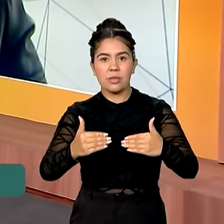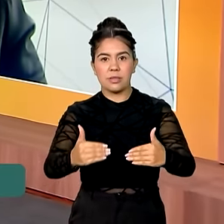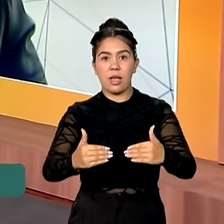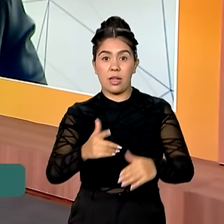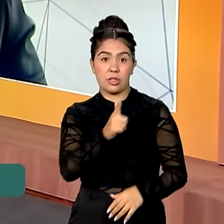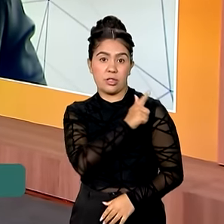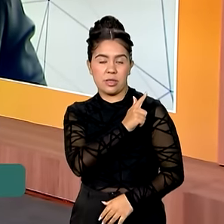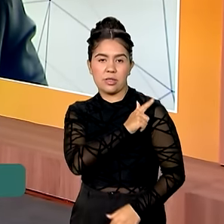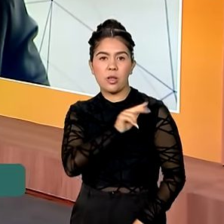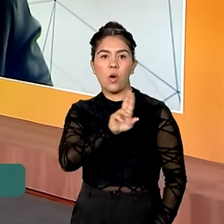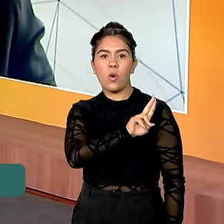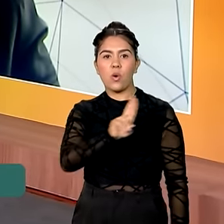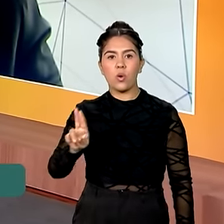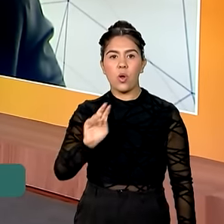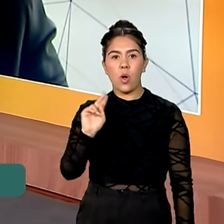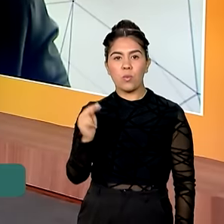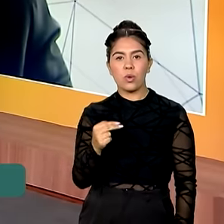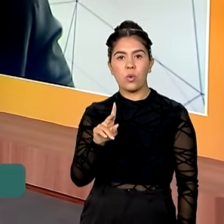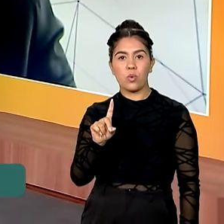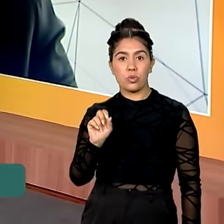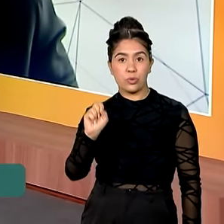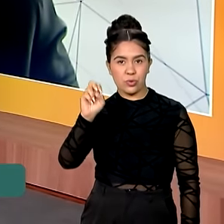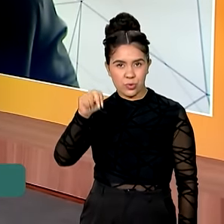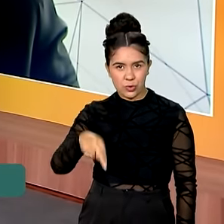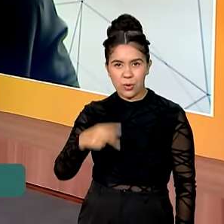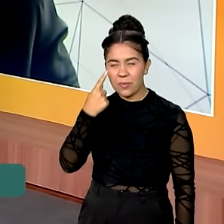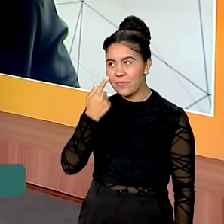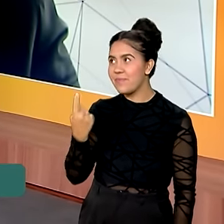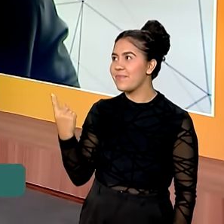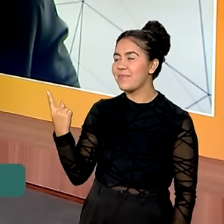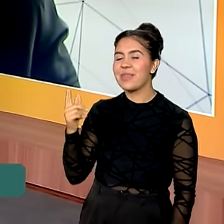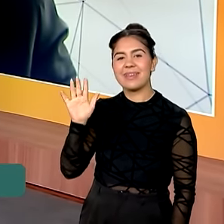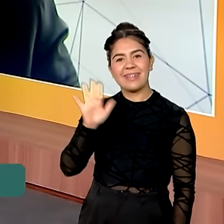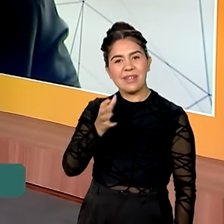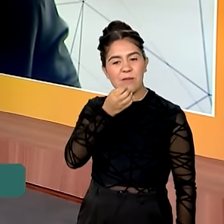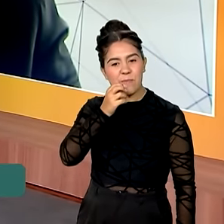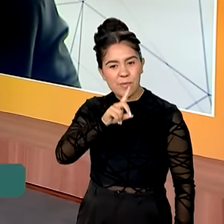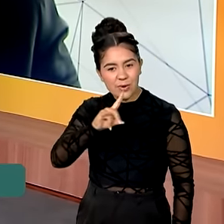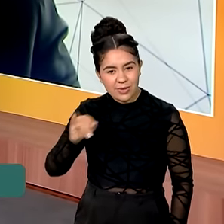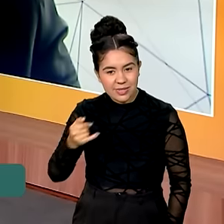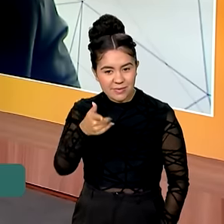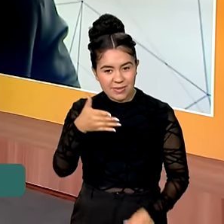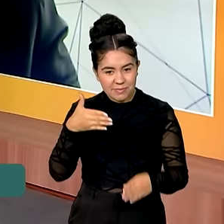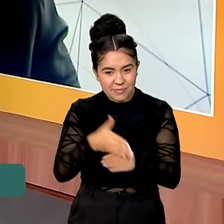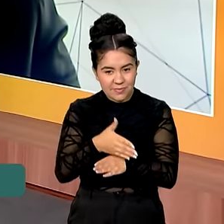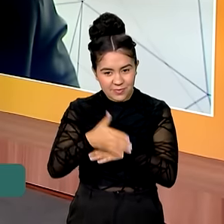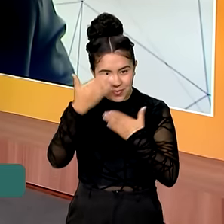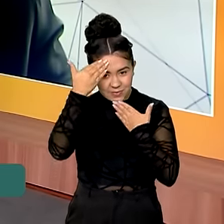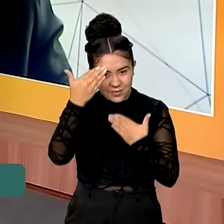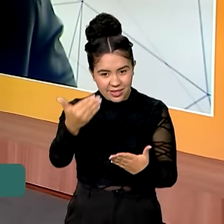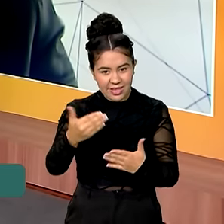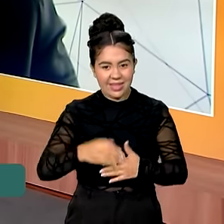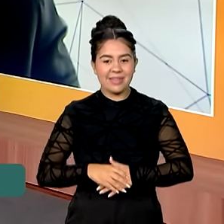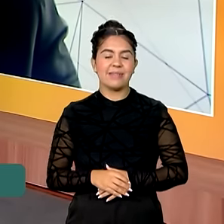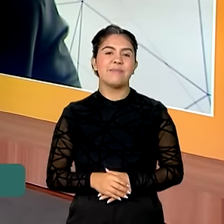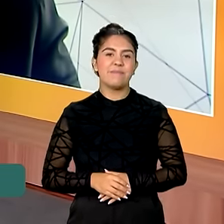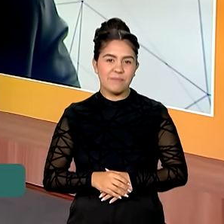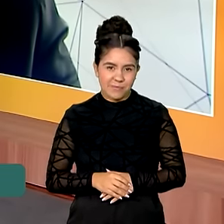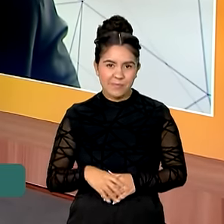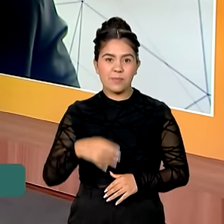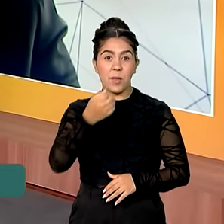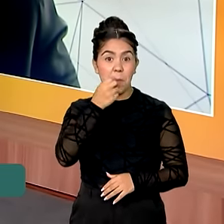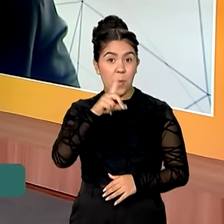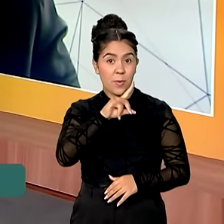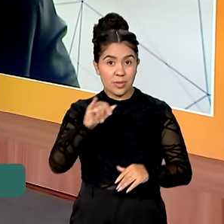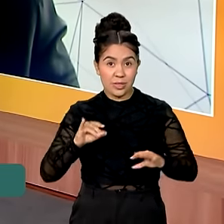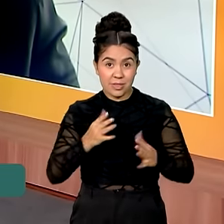Mesquita. Bom dia, Hudson. Muito obrigada pela participação aqui no Brasil em Dia. Bom dia, Vanessa. Bom dia a todos